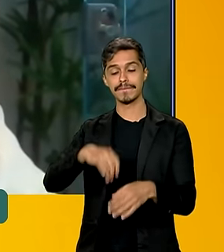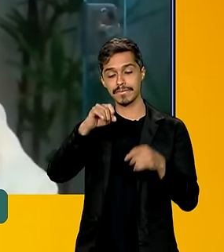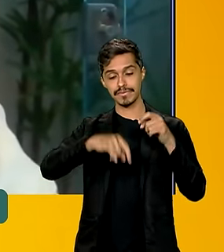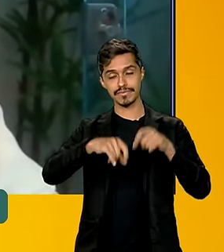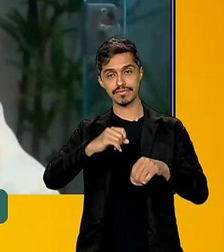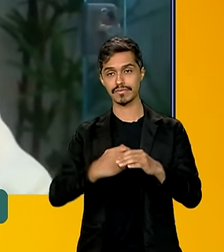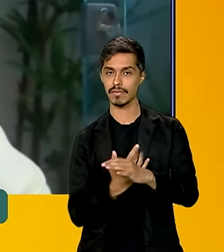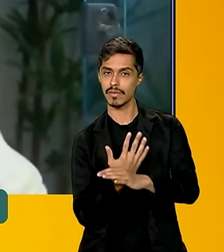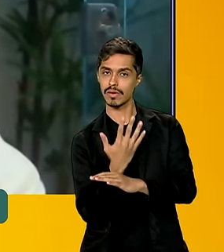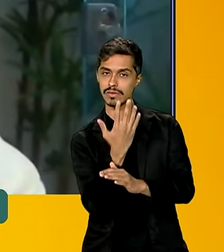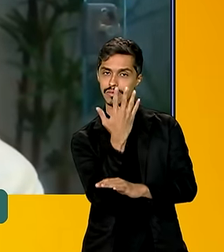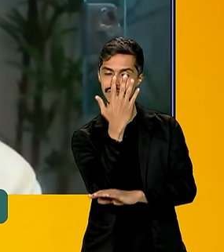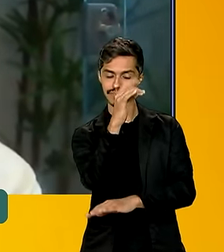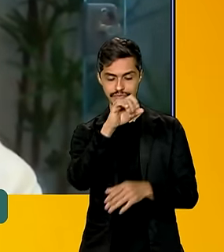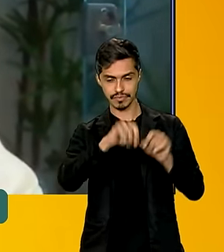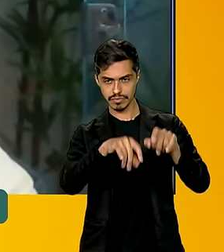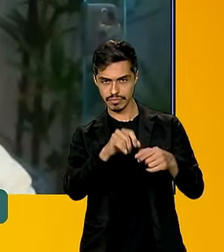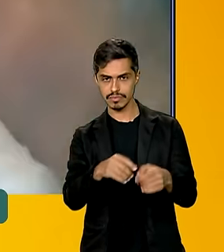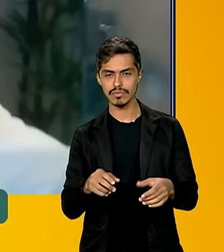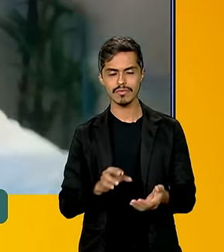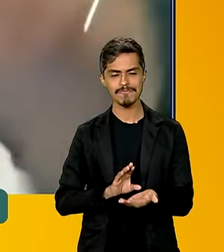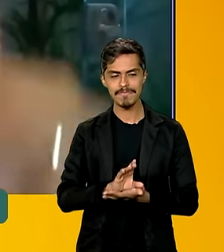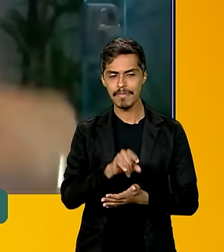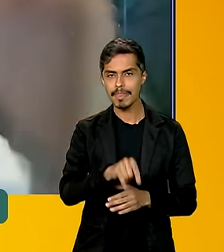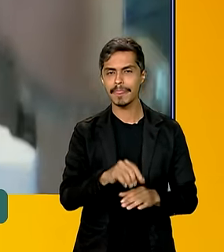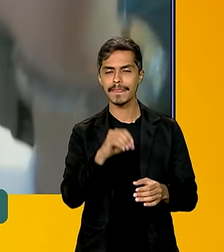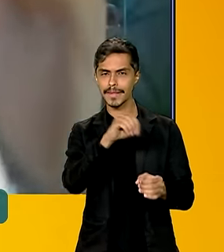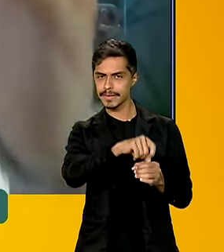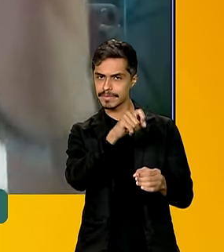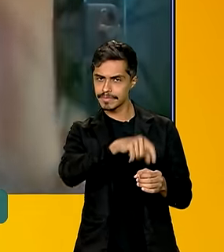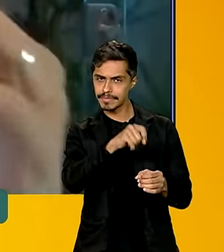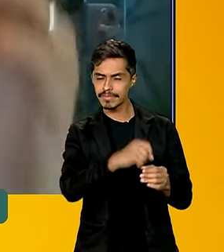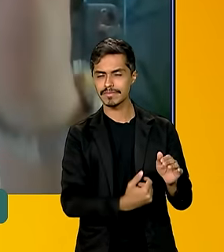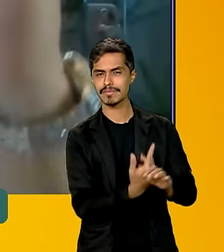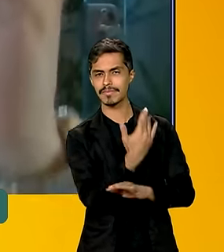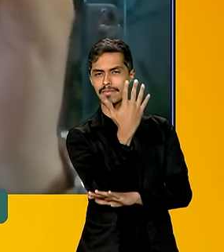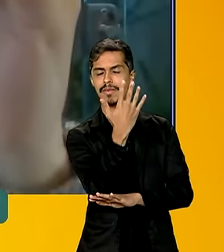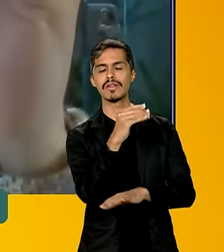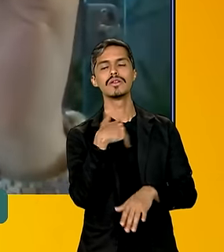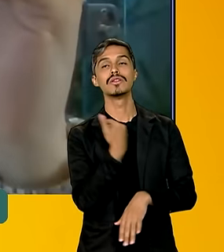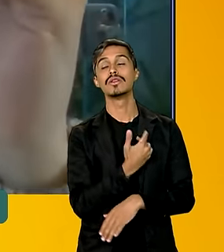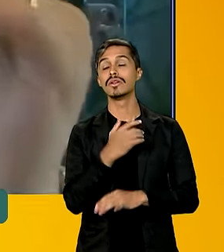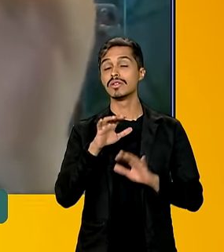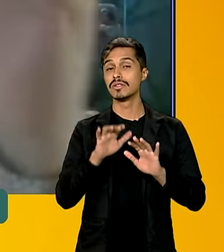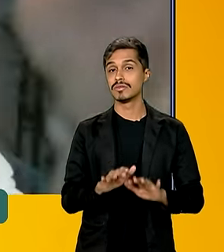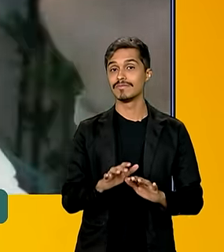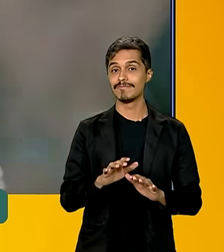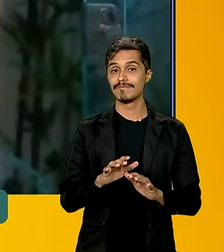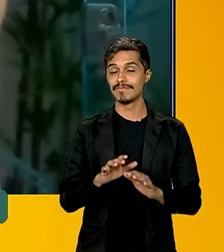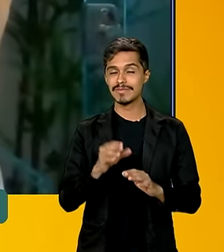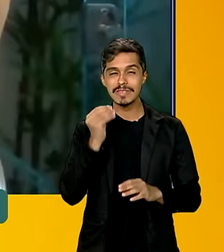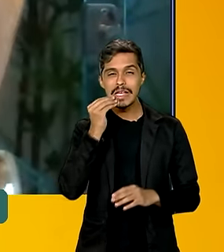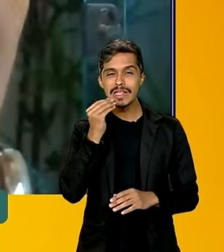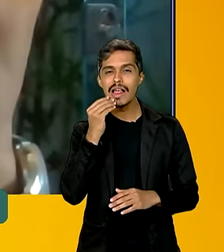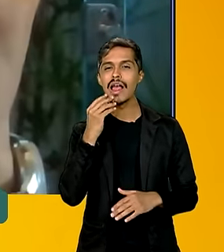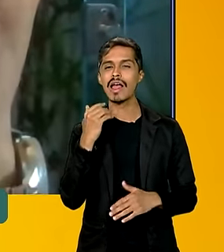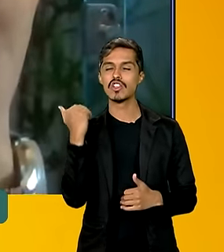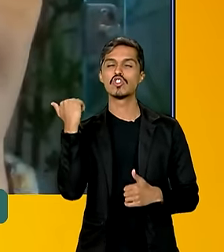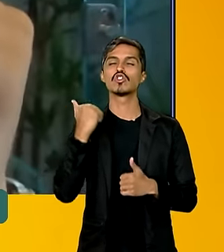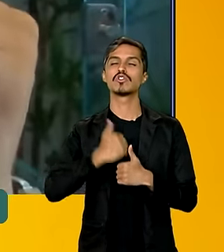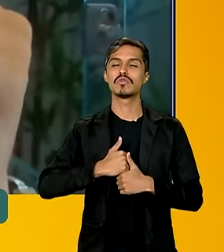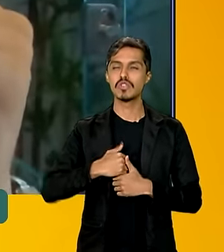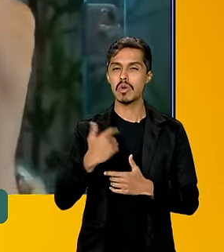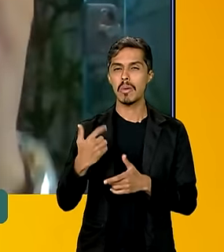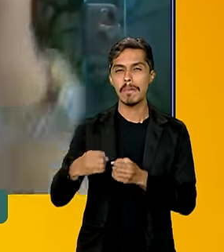acontece? E os investimentos em restauração florestal, a gente vai, vamos dizer assim, a compensação chega a